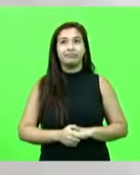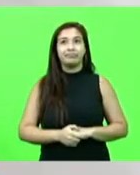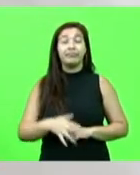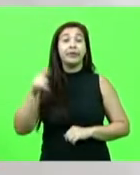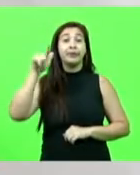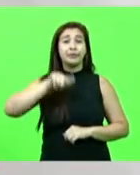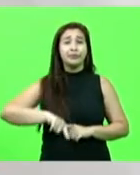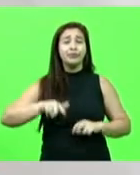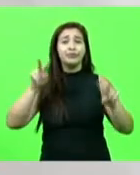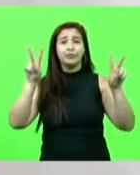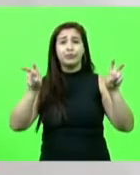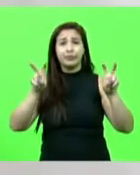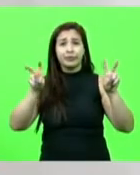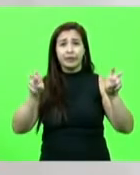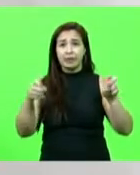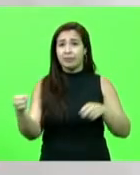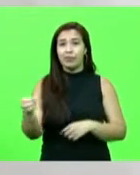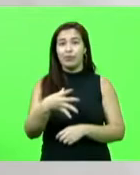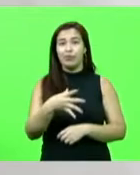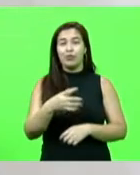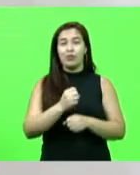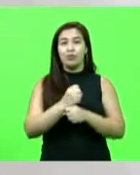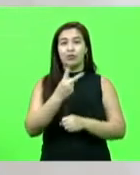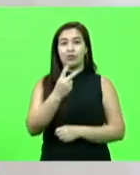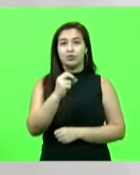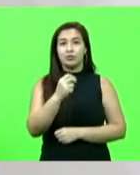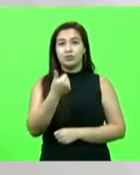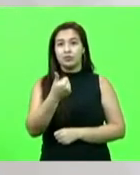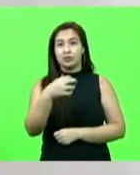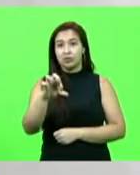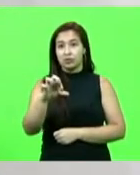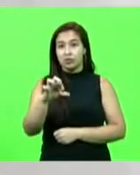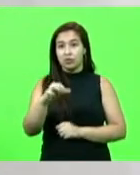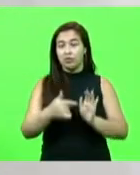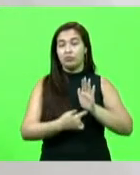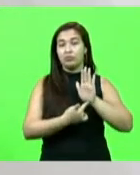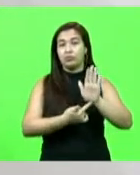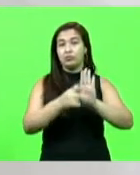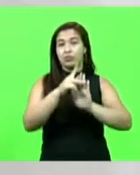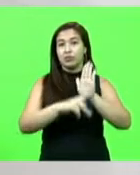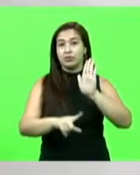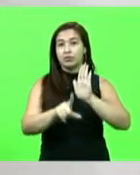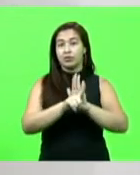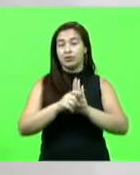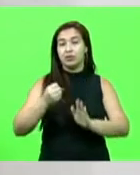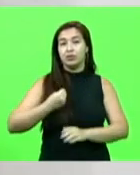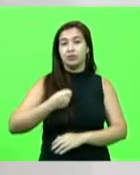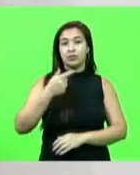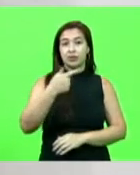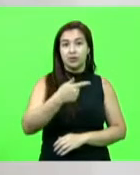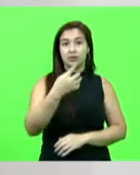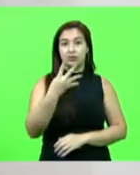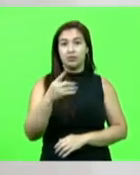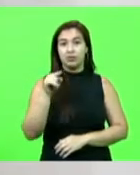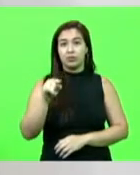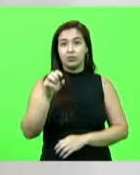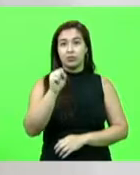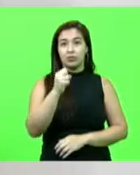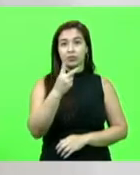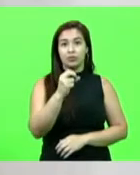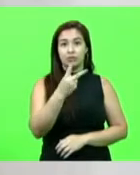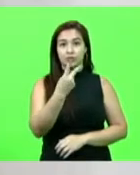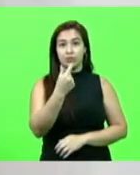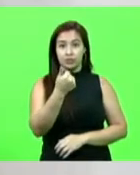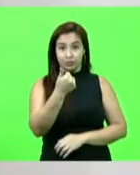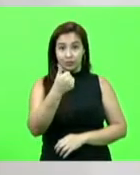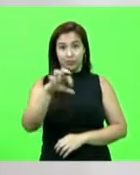atualíssimo. Em 2019, nós apresentamos um projeto de lei, o de número 74.8 de 2019. Neste